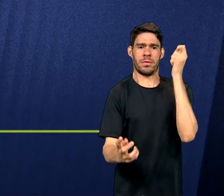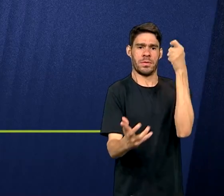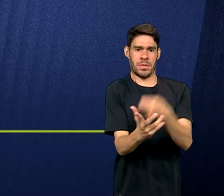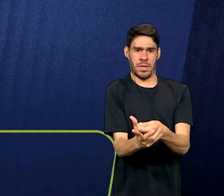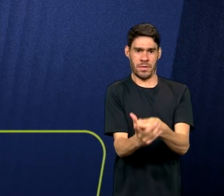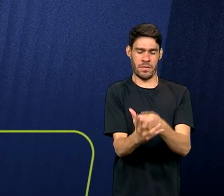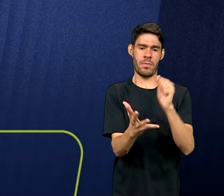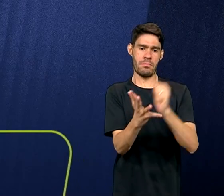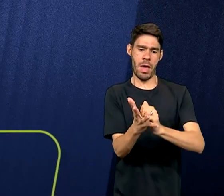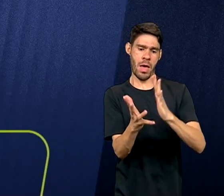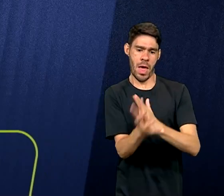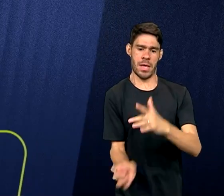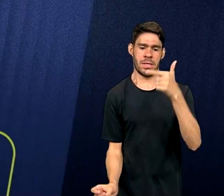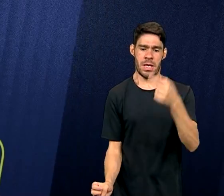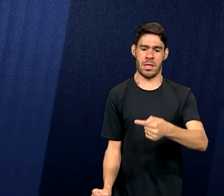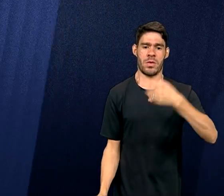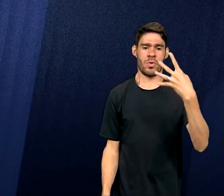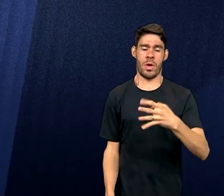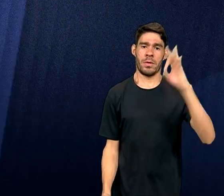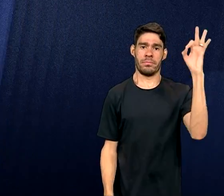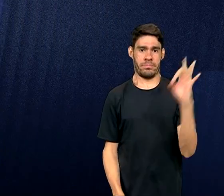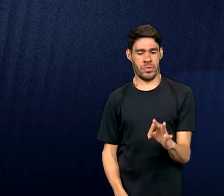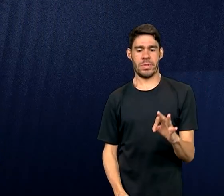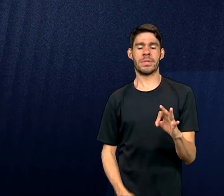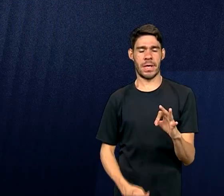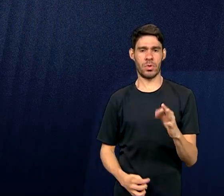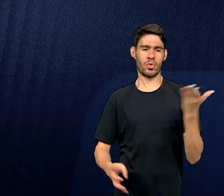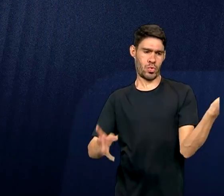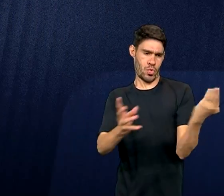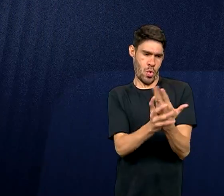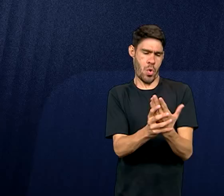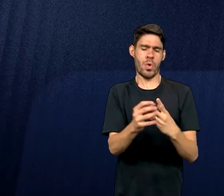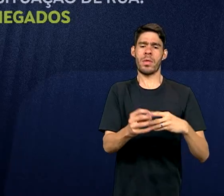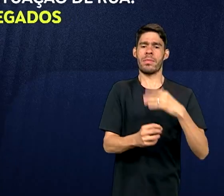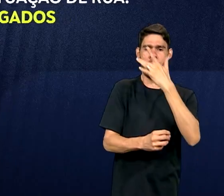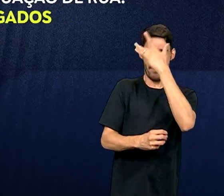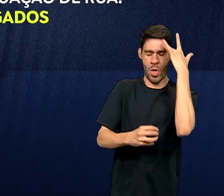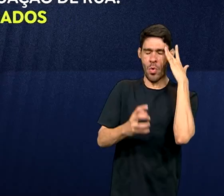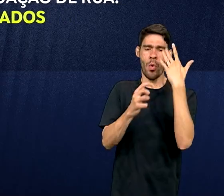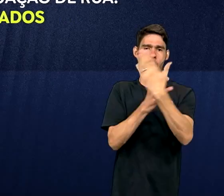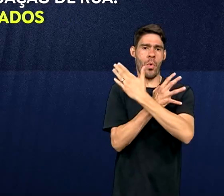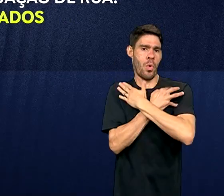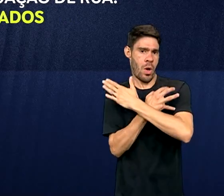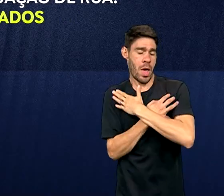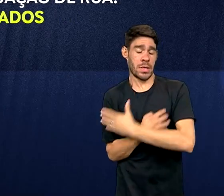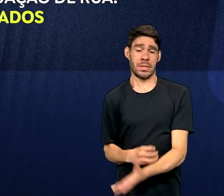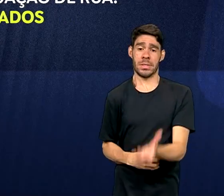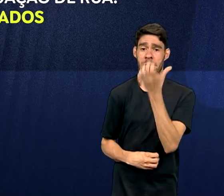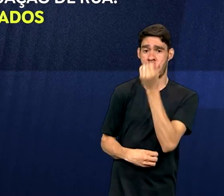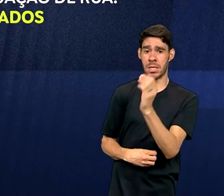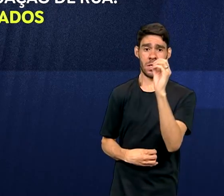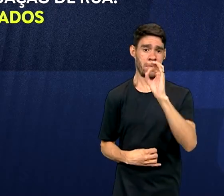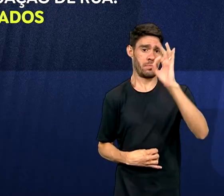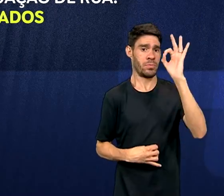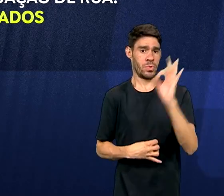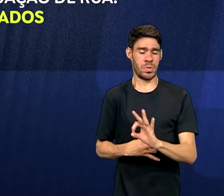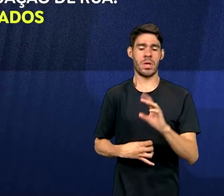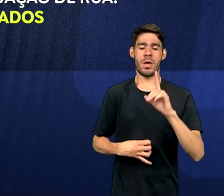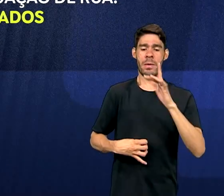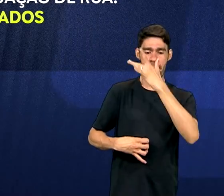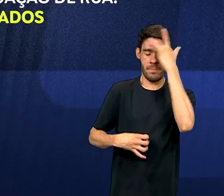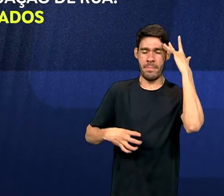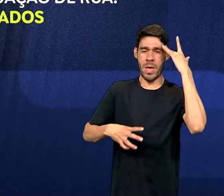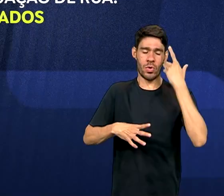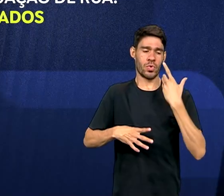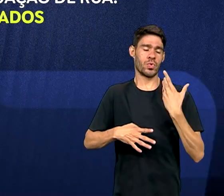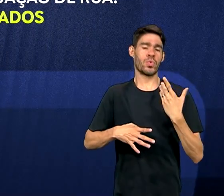multas em 74% dos casos envolvendo desempregados e em 60% dos casos envolvendo